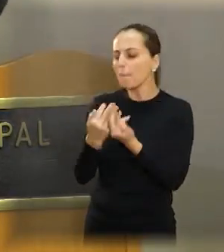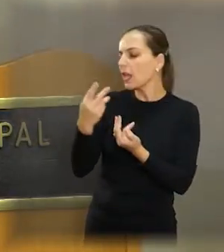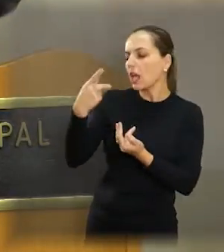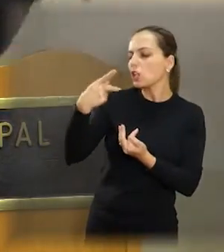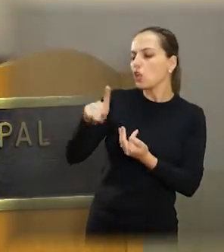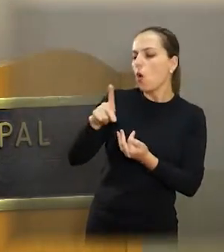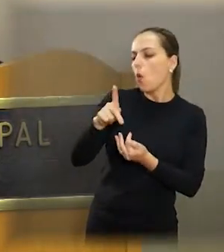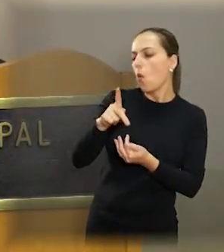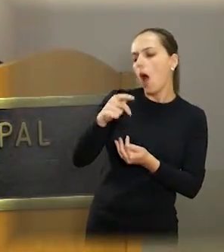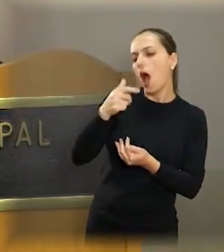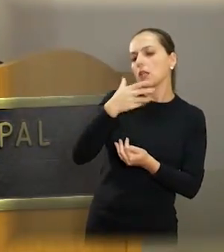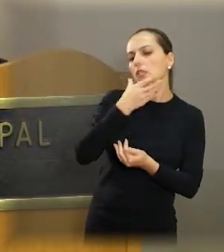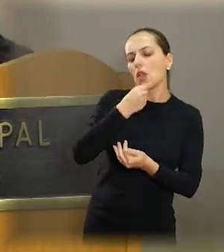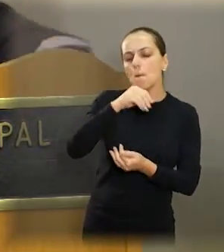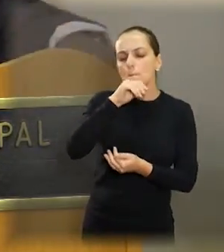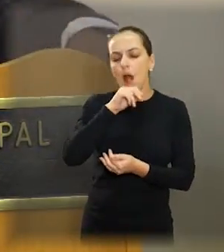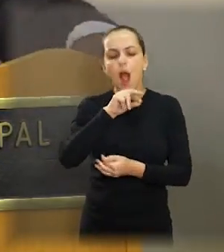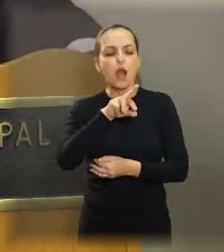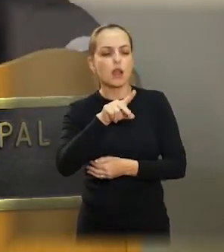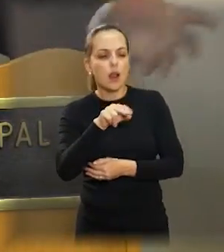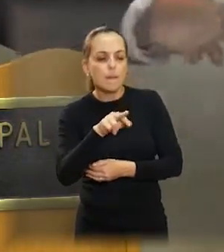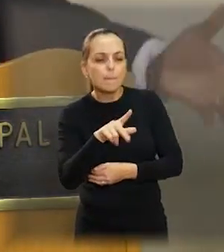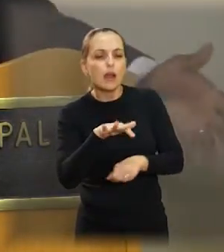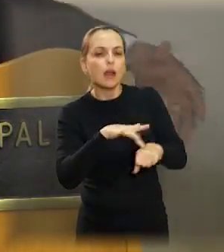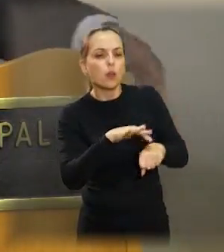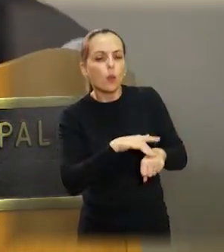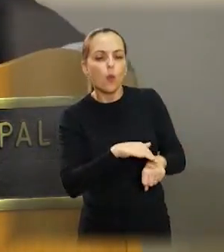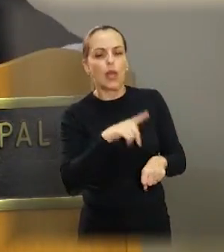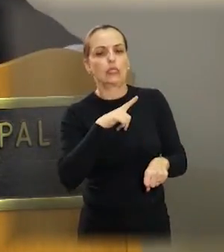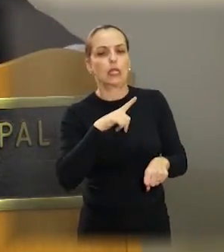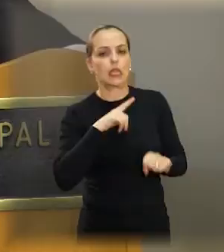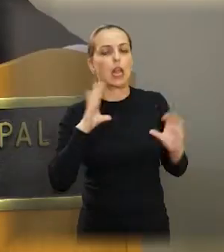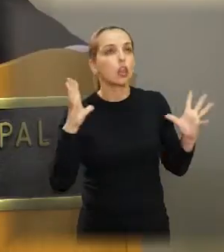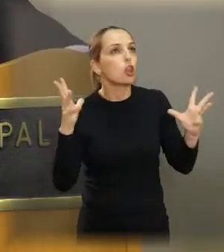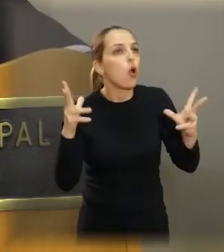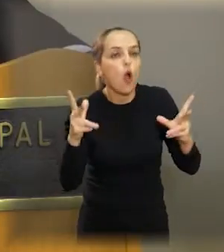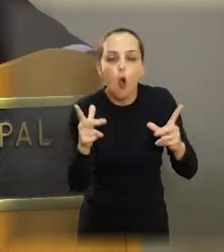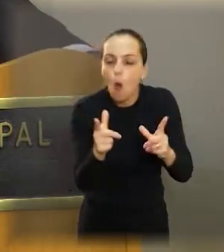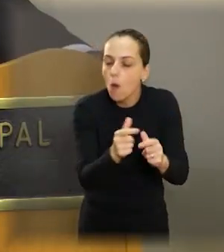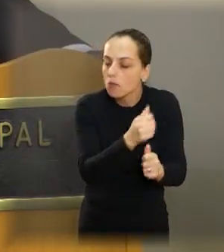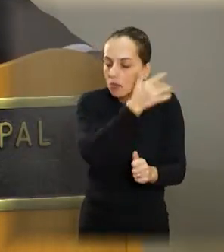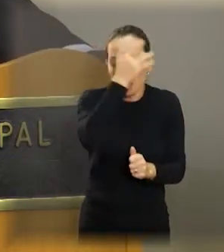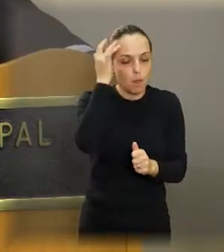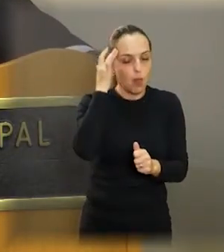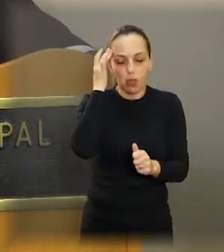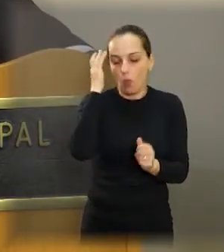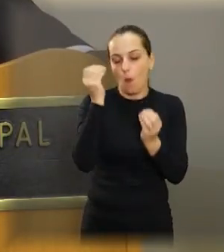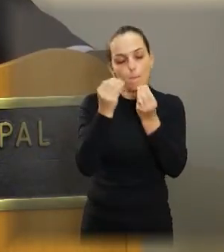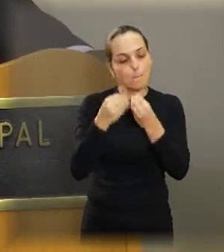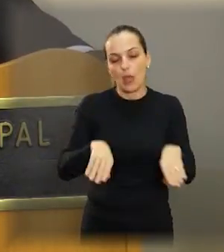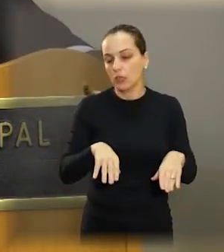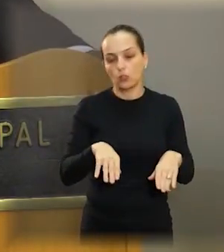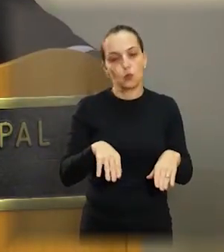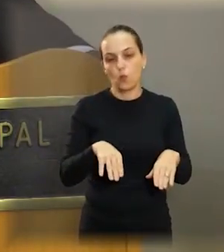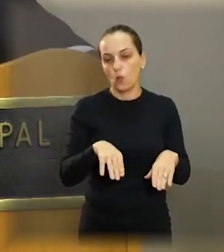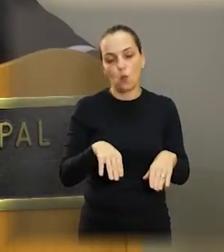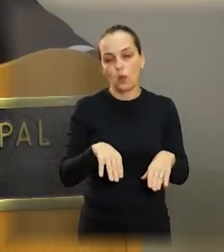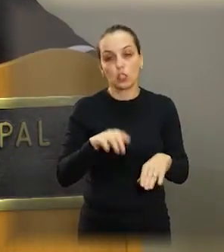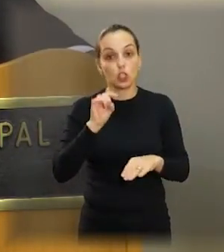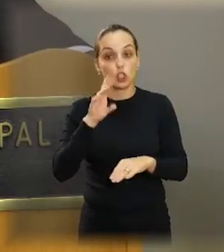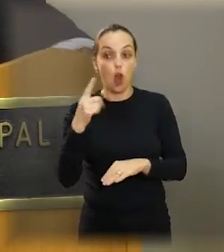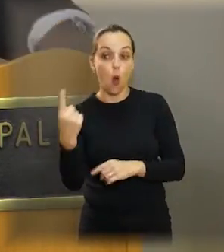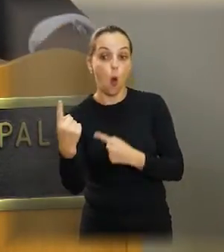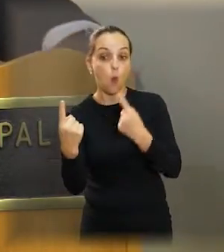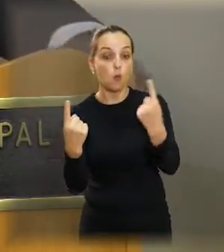até seu pai que pegou dengue, sua irmã que pegou dengue. É em geral. Não pense que muitas vezes está prudicando só um,